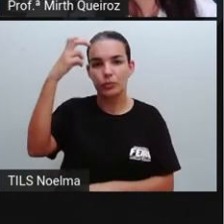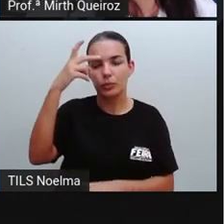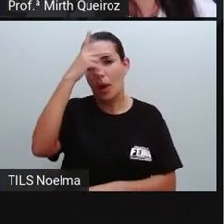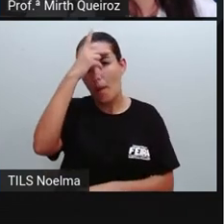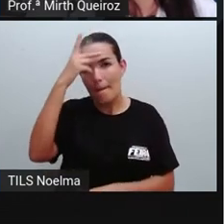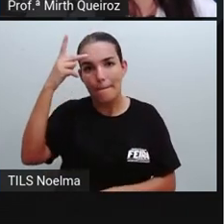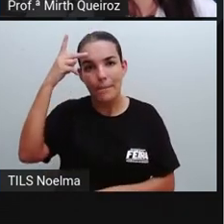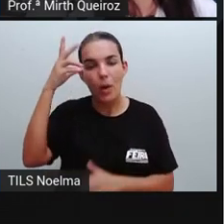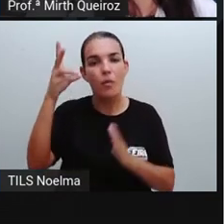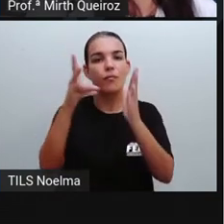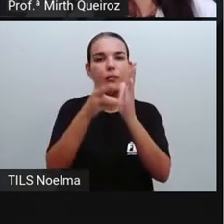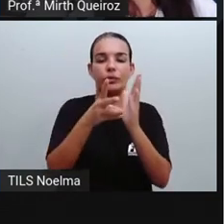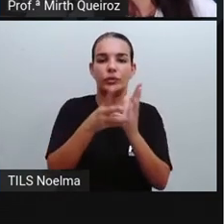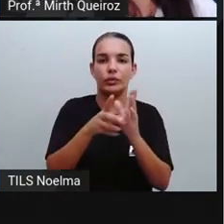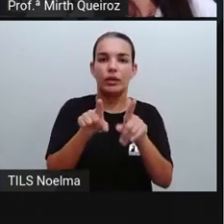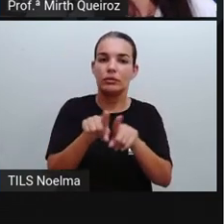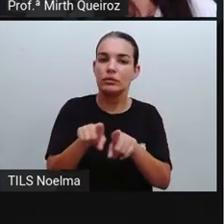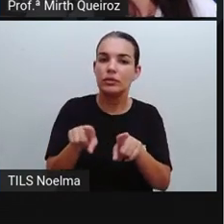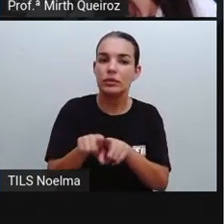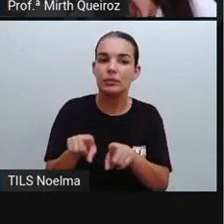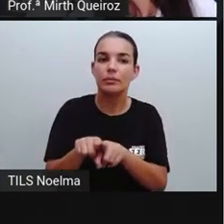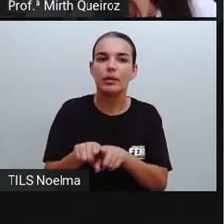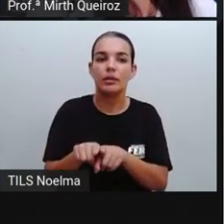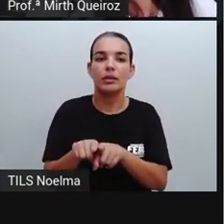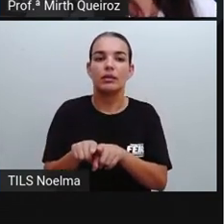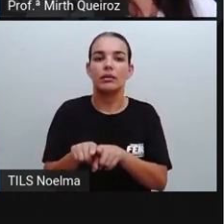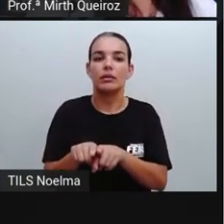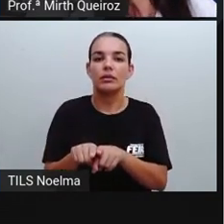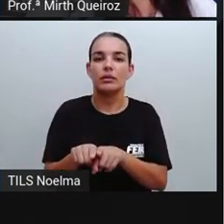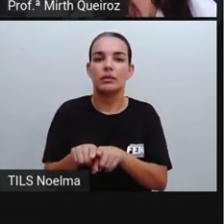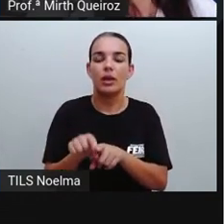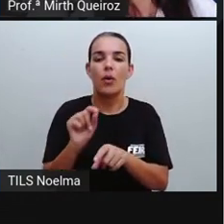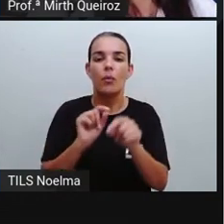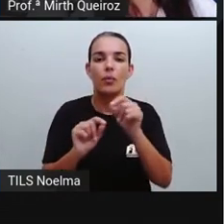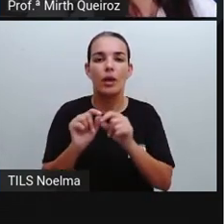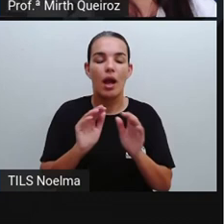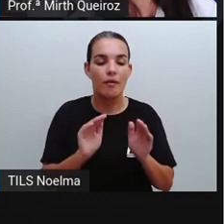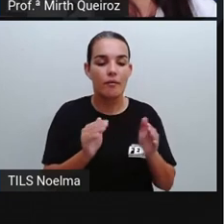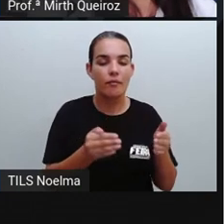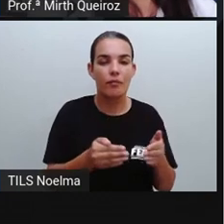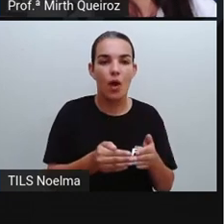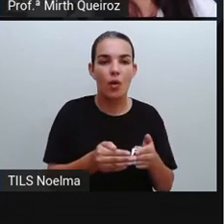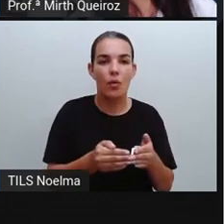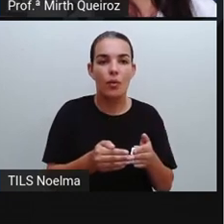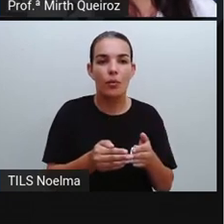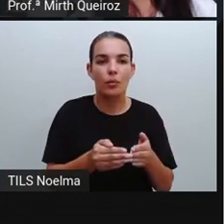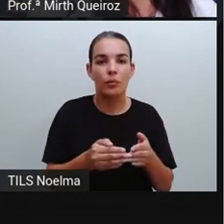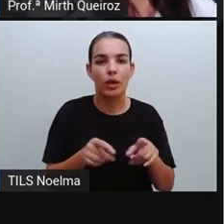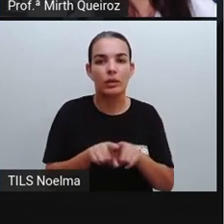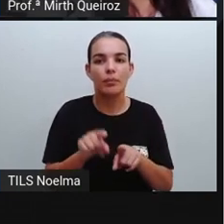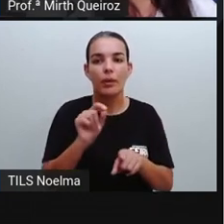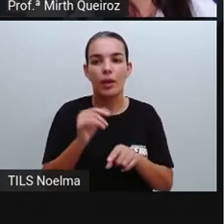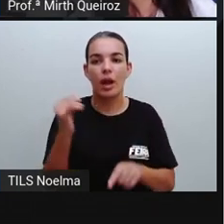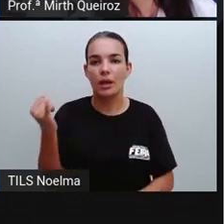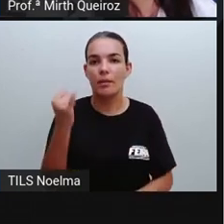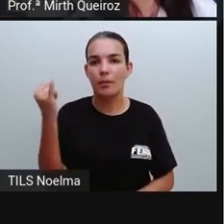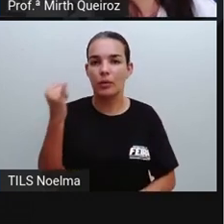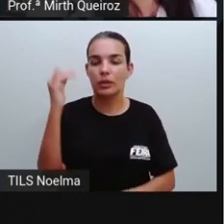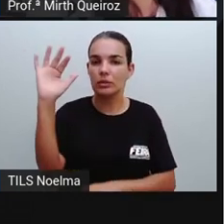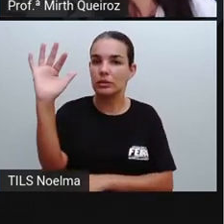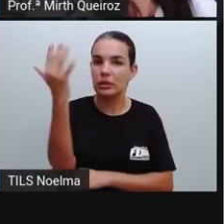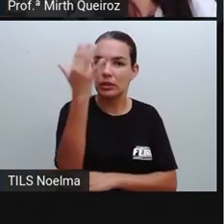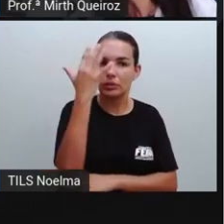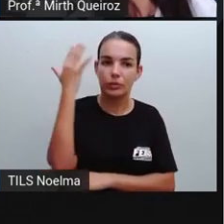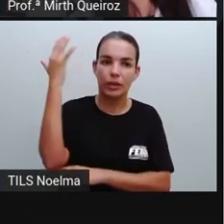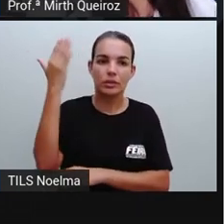povo, né? Além também de dar foco também à questão da importância da natureza